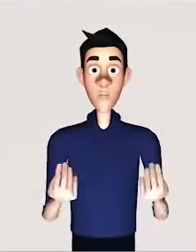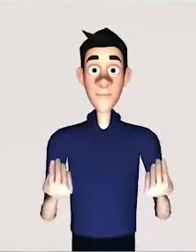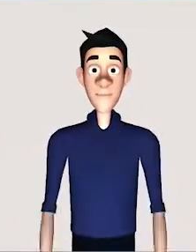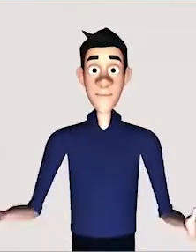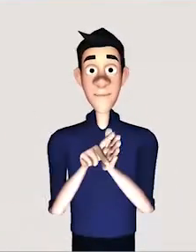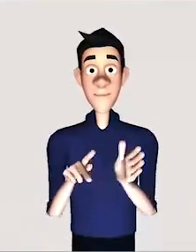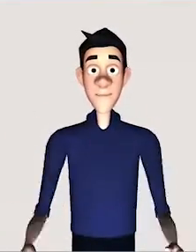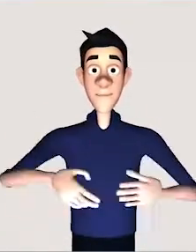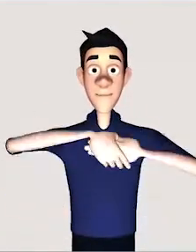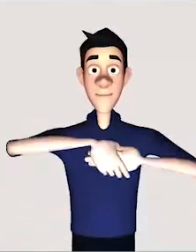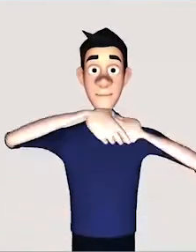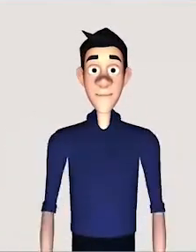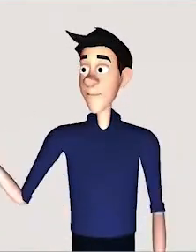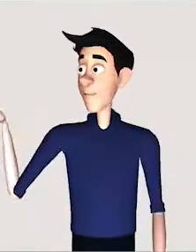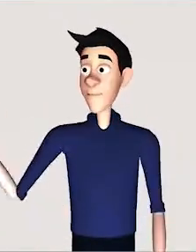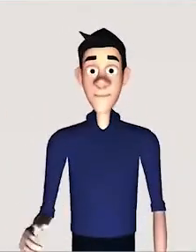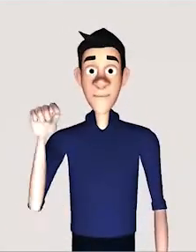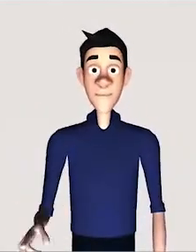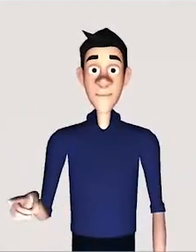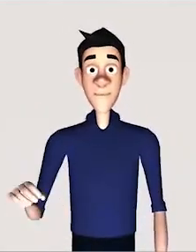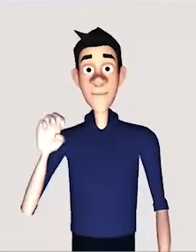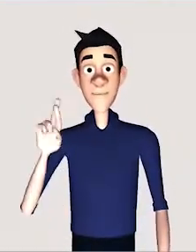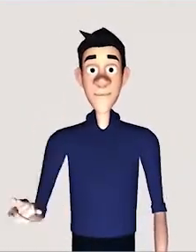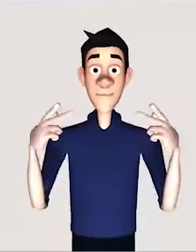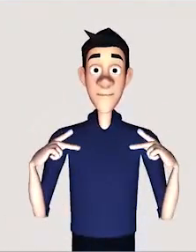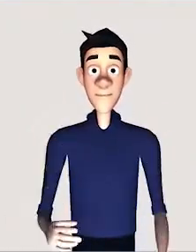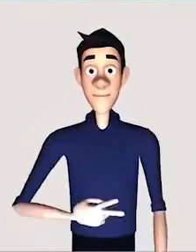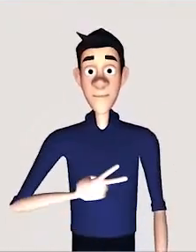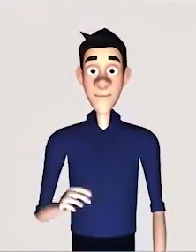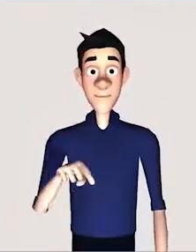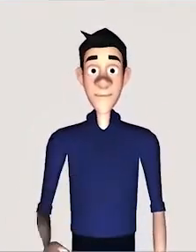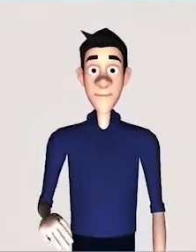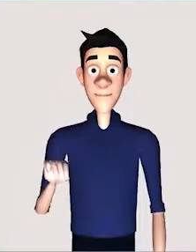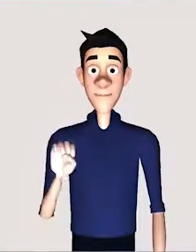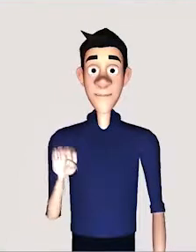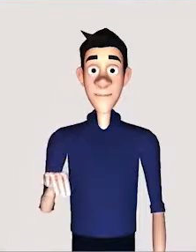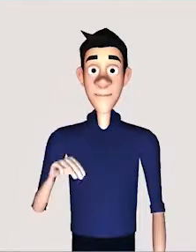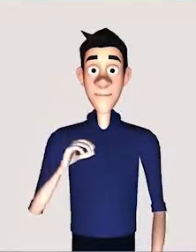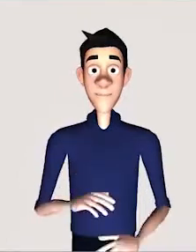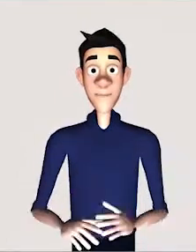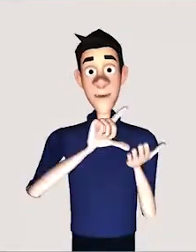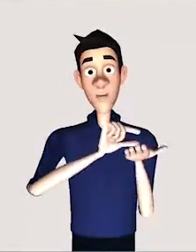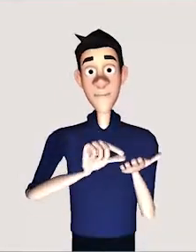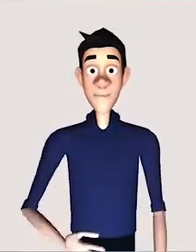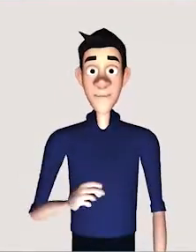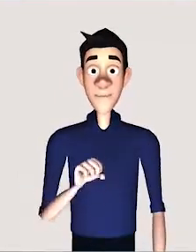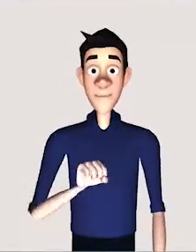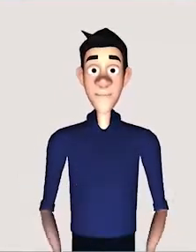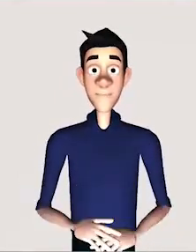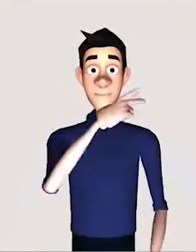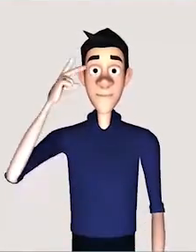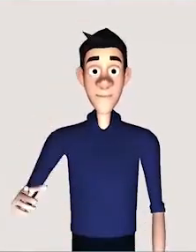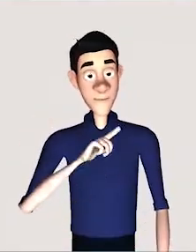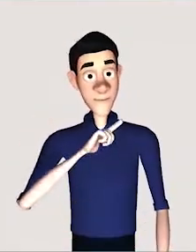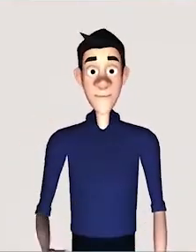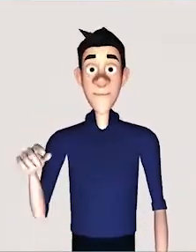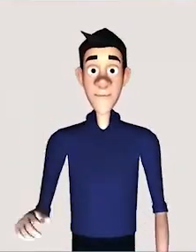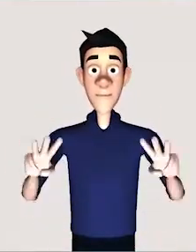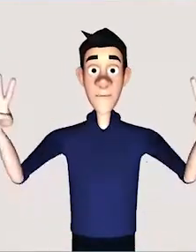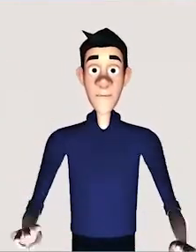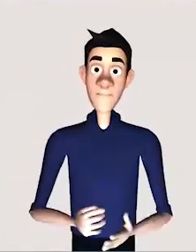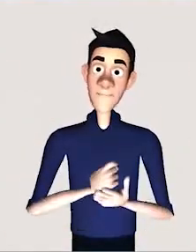periódica, Por que fazer isso? O próprio parágrafo traz que essas avaliações, esses estudos, esses